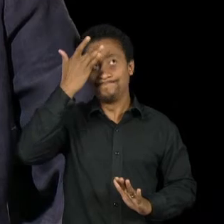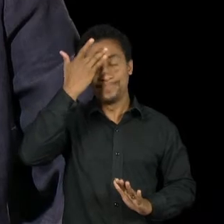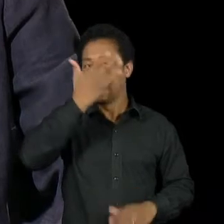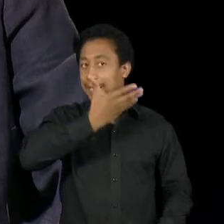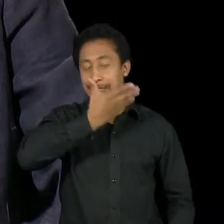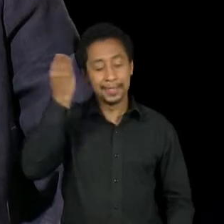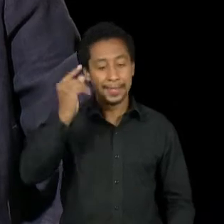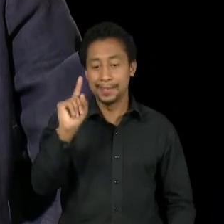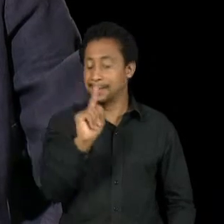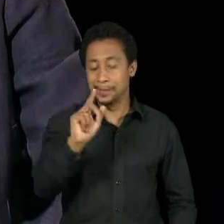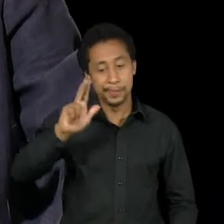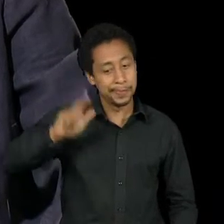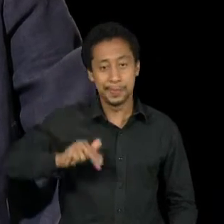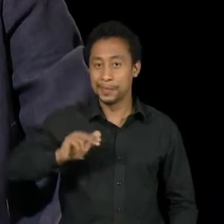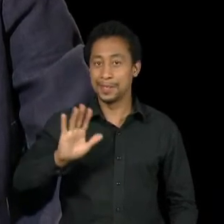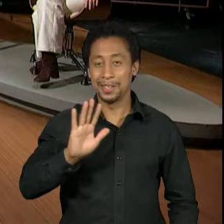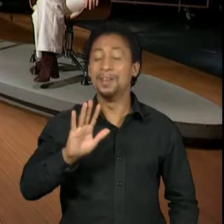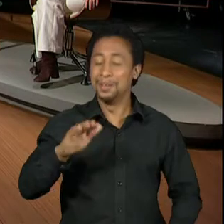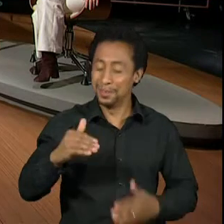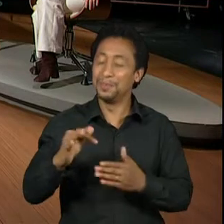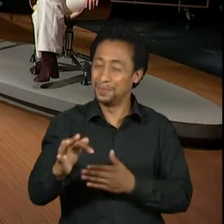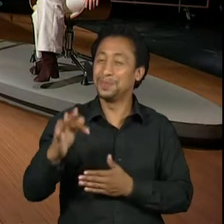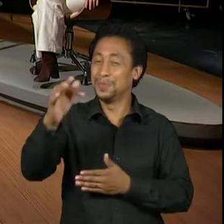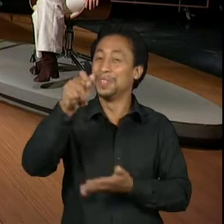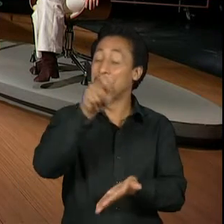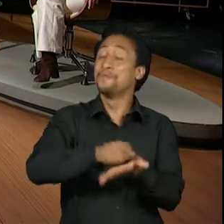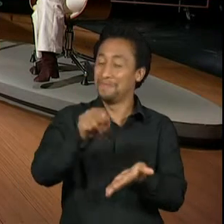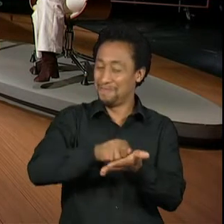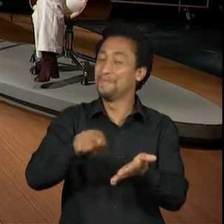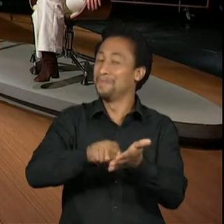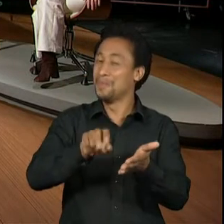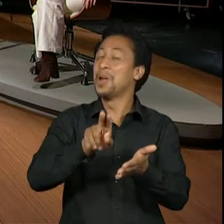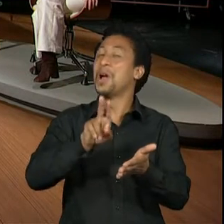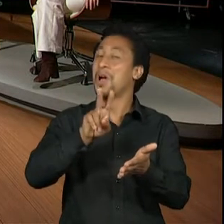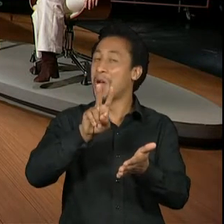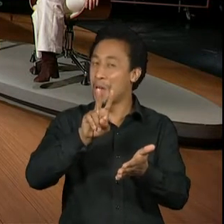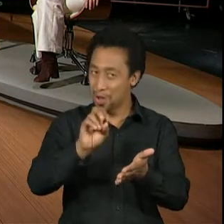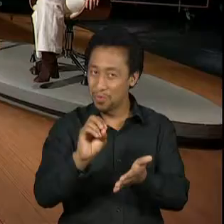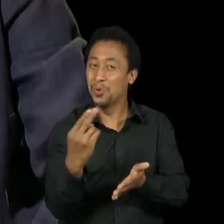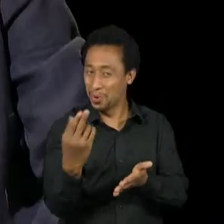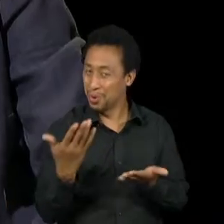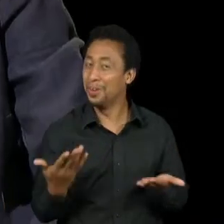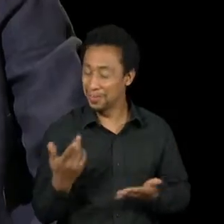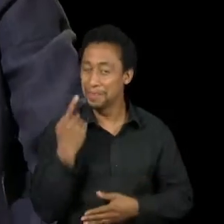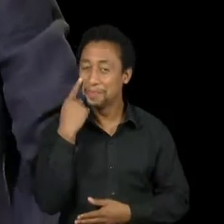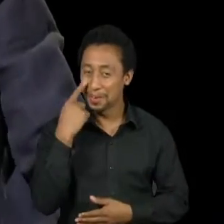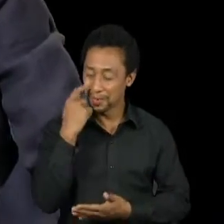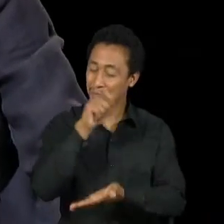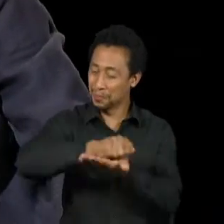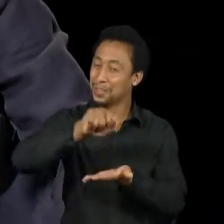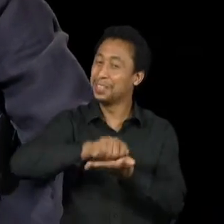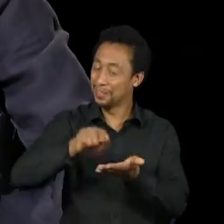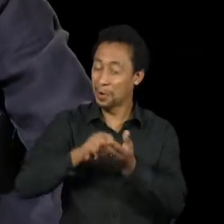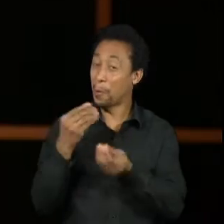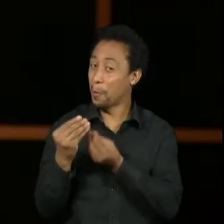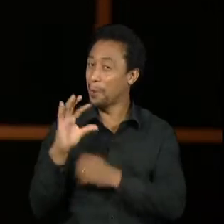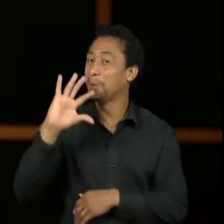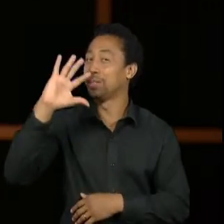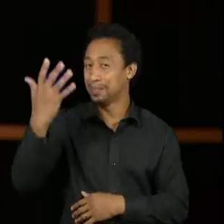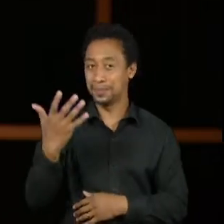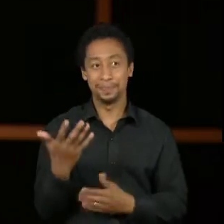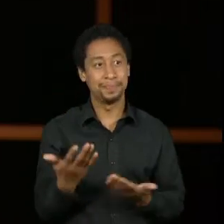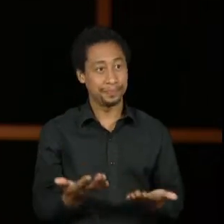Realmente inesquecível. Um dia eu vou escrever sobre isso. Pegar lá o diário de bordo dos ensaios. Que, inclusive, a